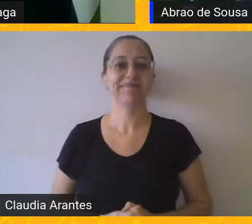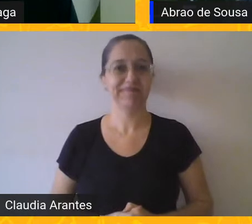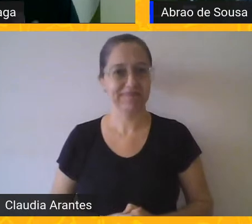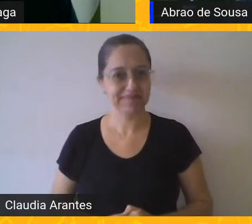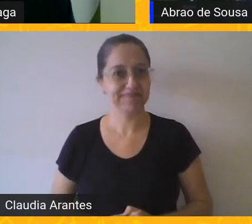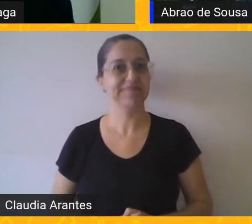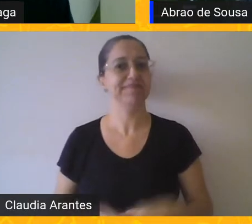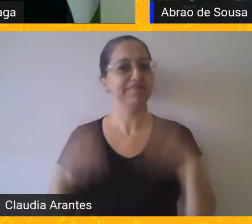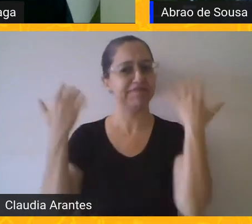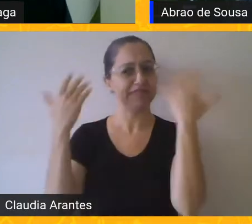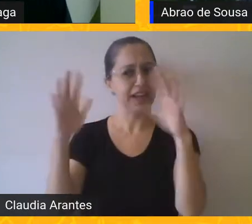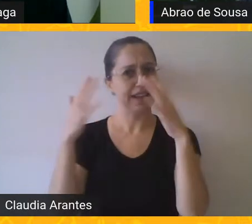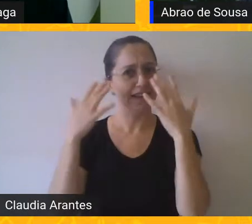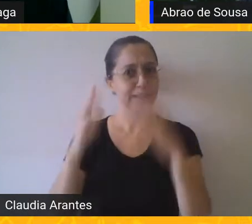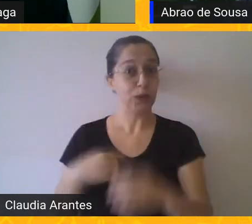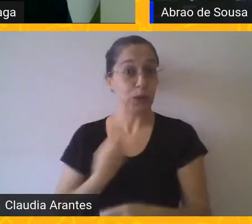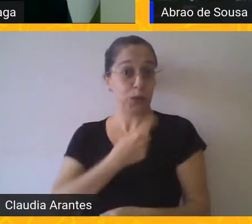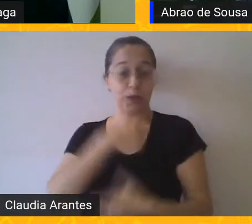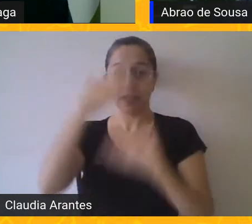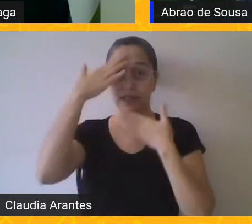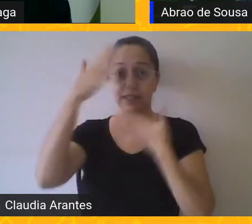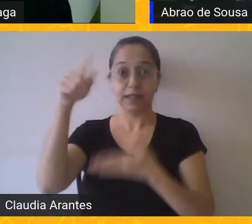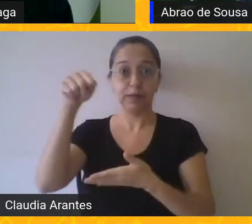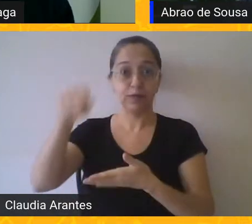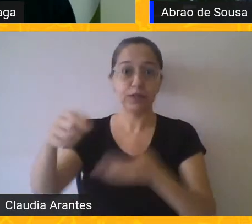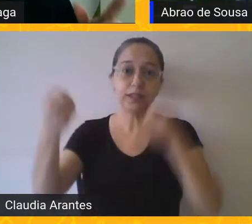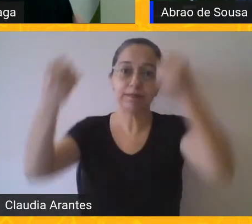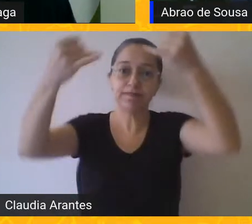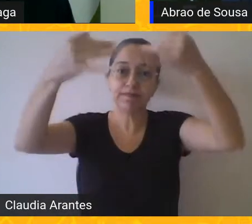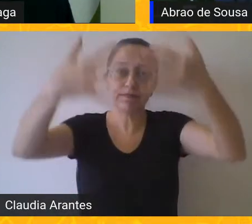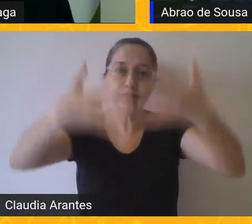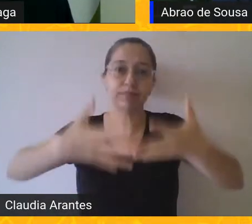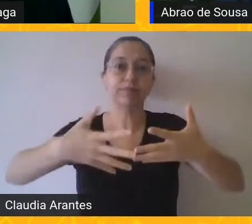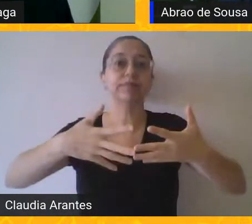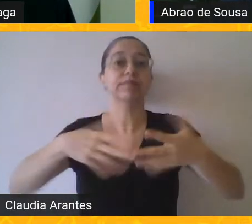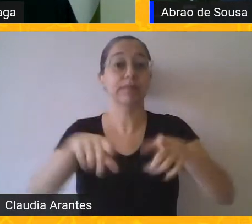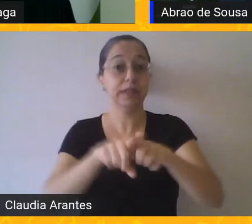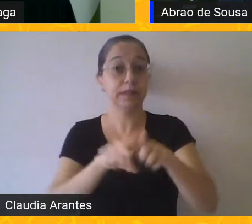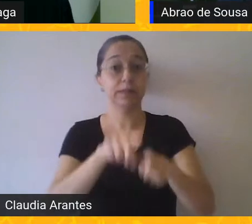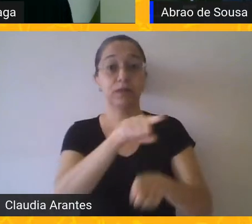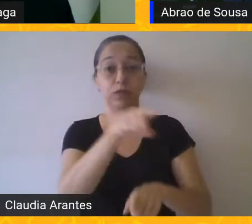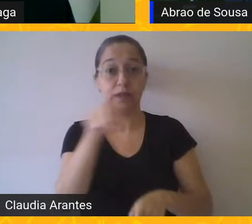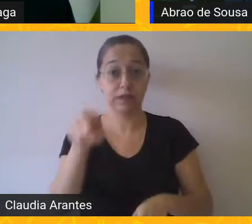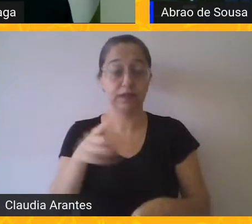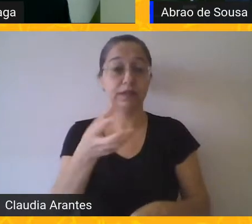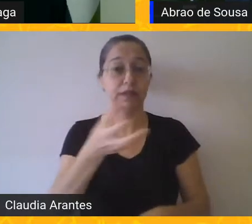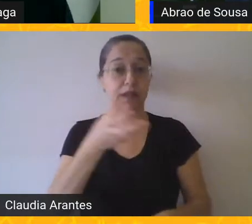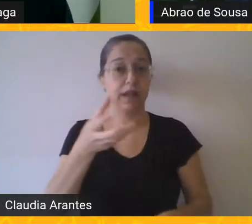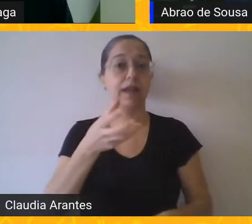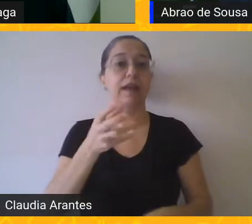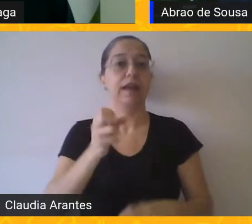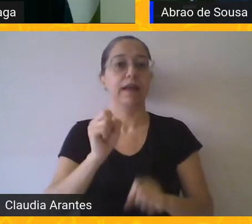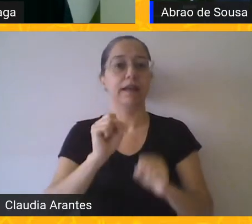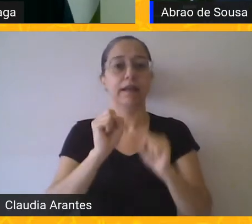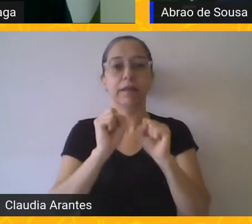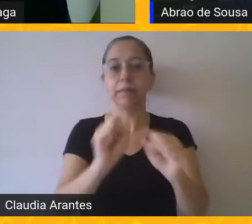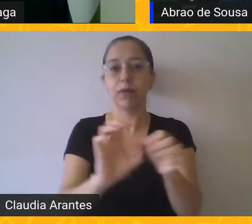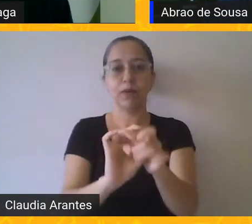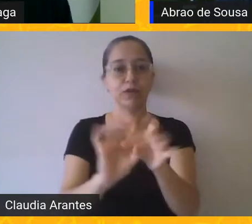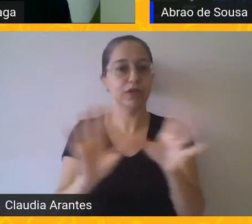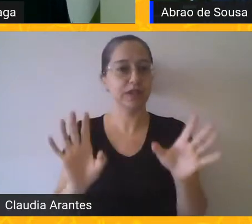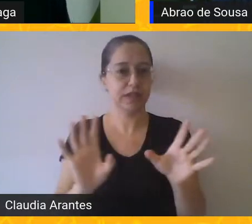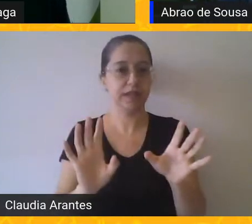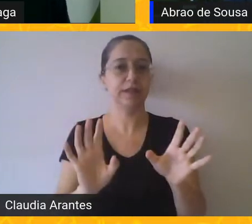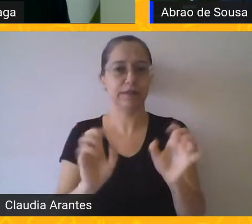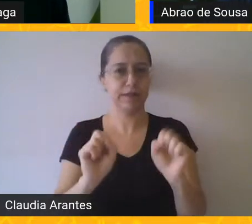Valeu, professor. A gente que agradece a sua participação e também vocês que querem participar e estarem aqui com a gente no Todo de Casa do